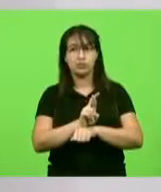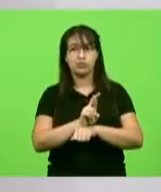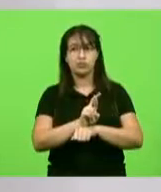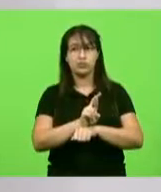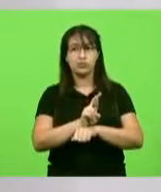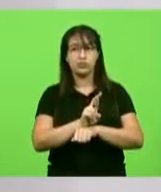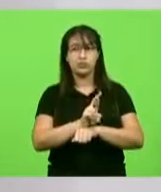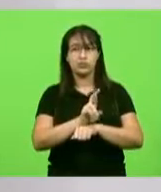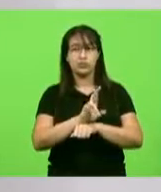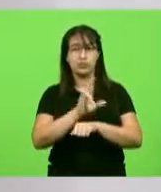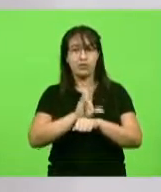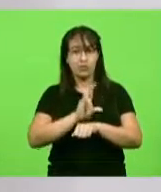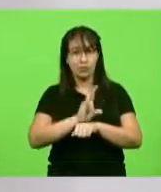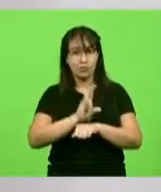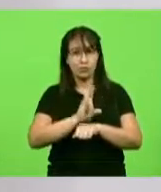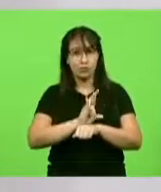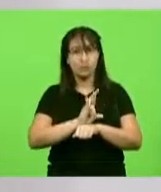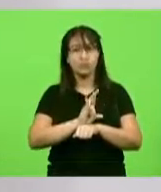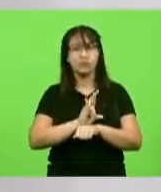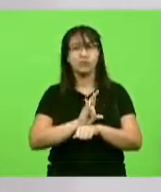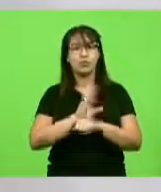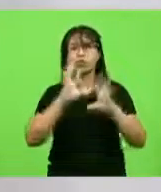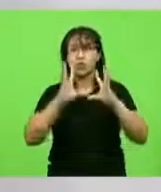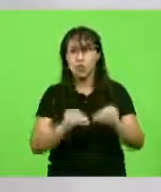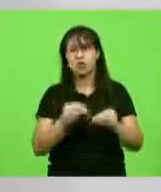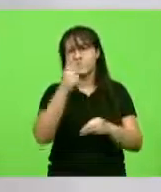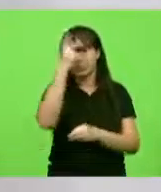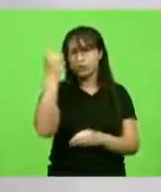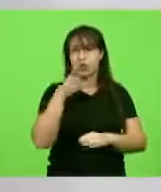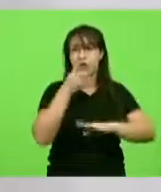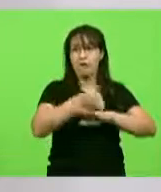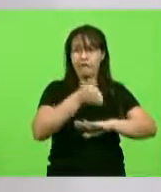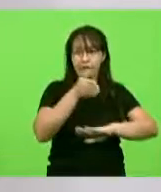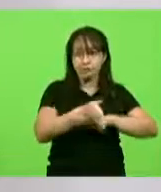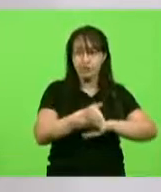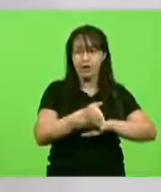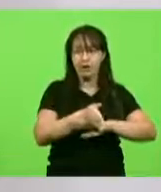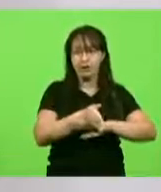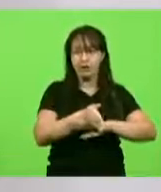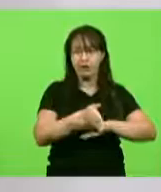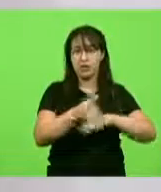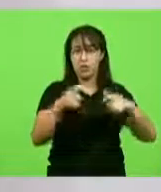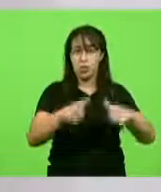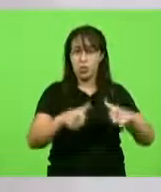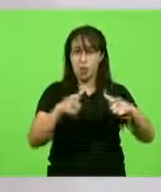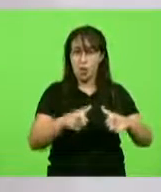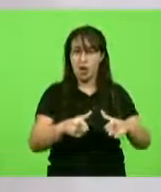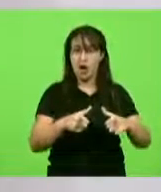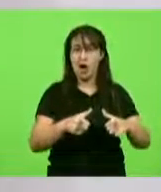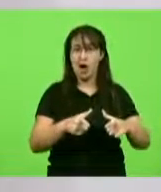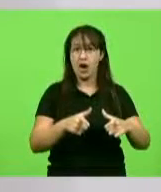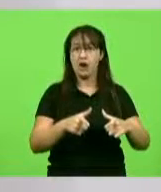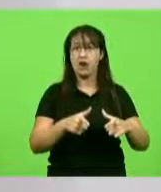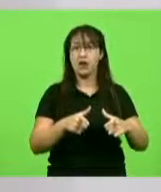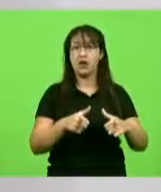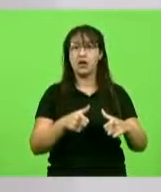todas as pessoas que vão nas unidades de atendimento com sintomas, já saem com medicamentos.